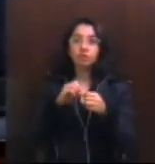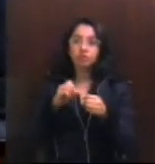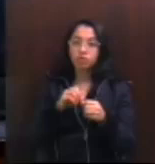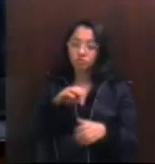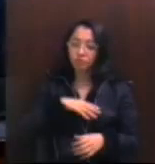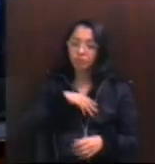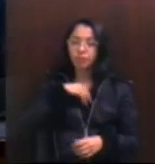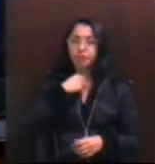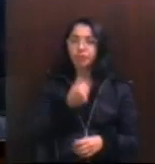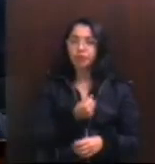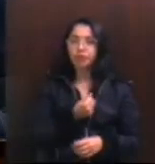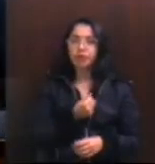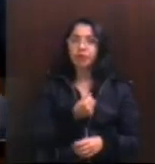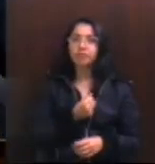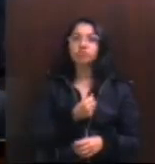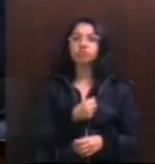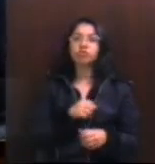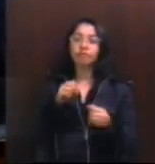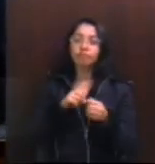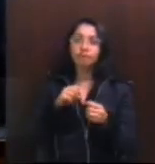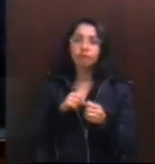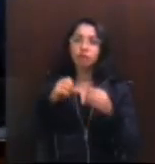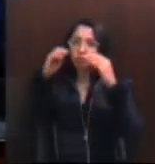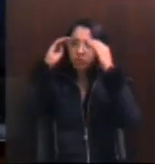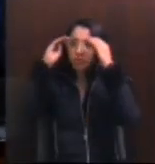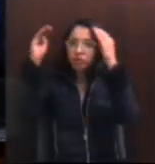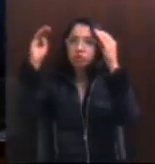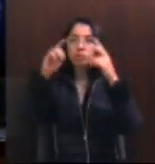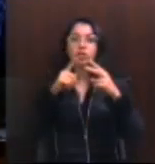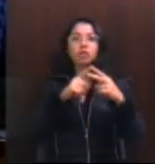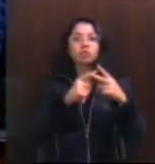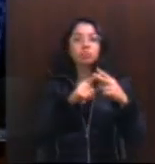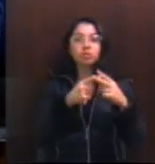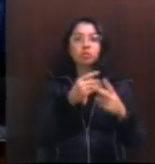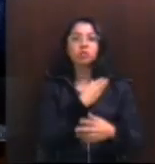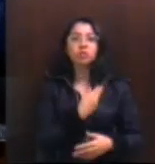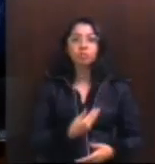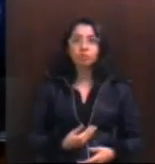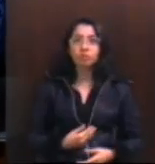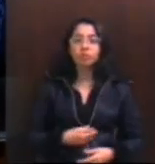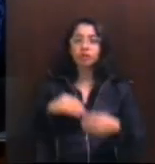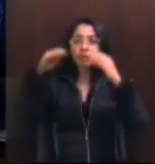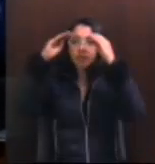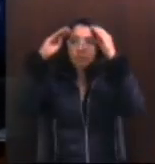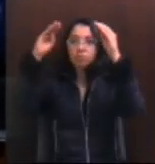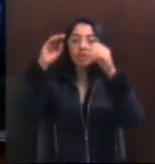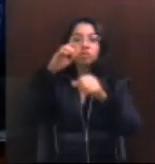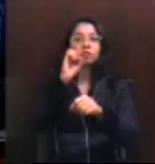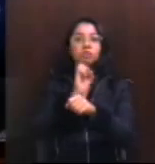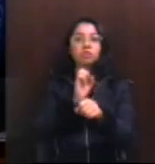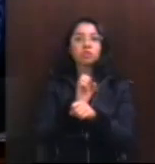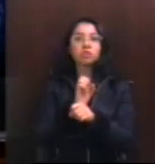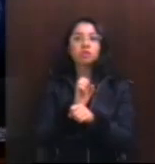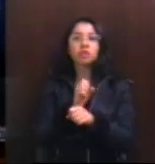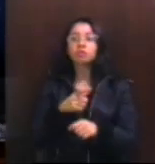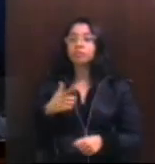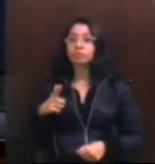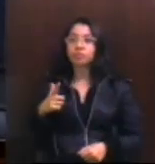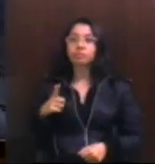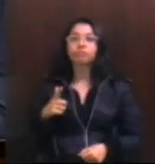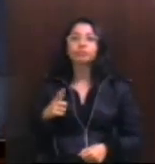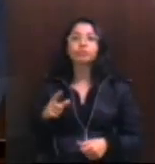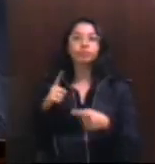coragem, fazem com ousadia, fazem com respeito pelo equipamento público, respeito que muitas vezes o Estado não tem porque não cuida.